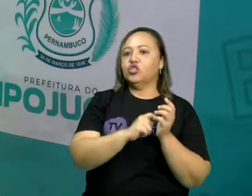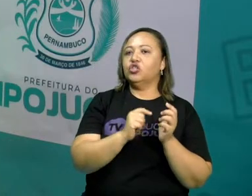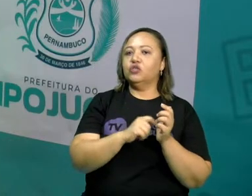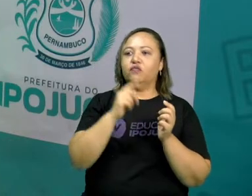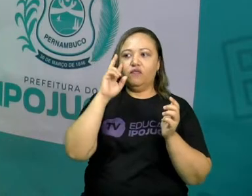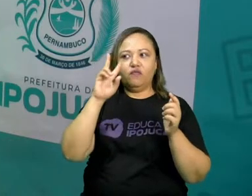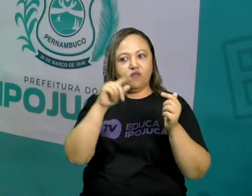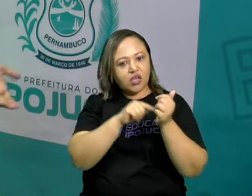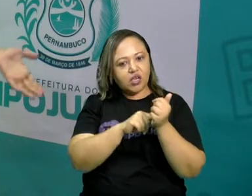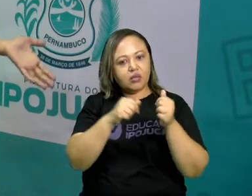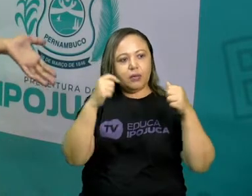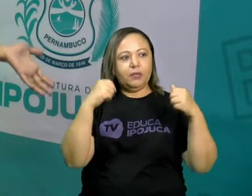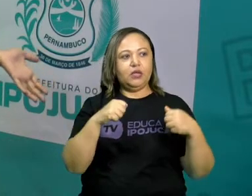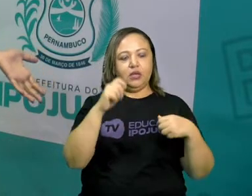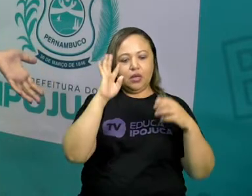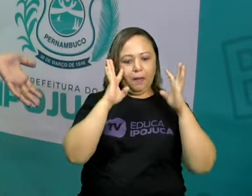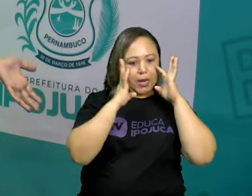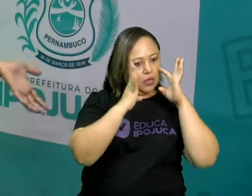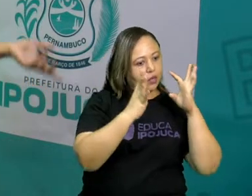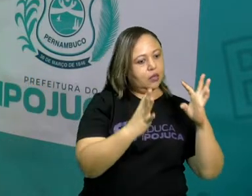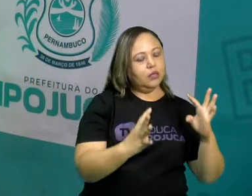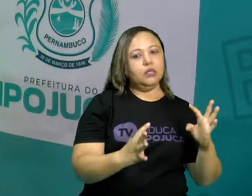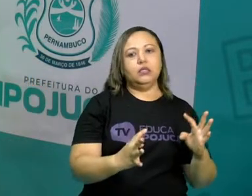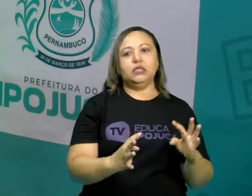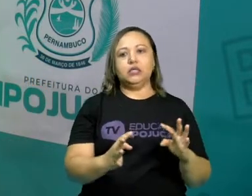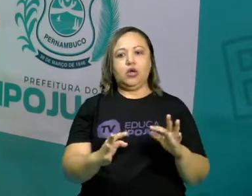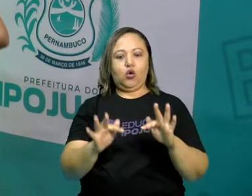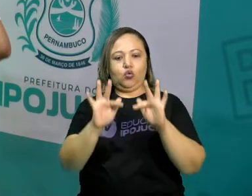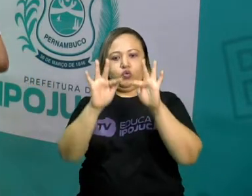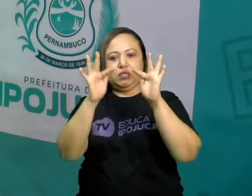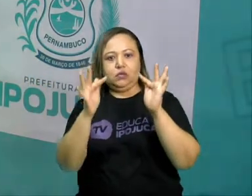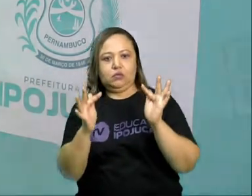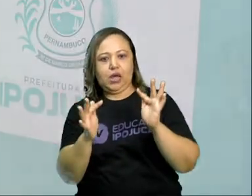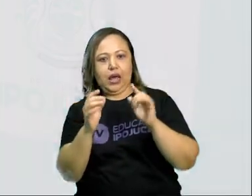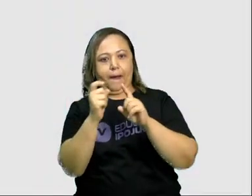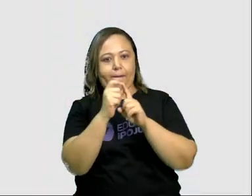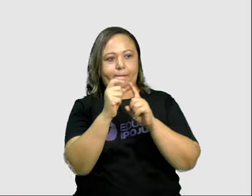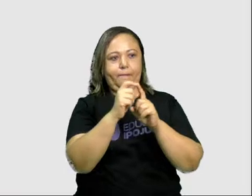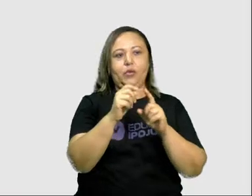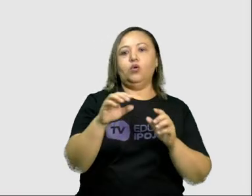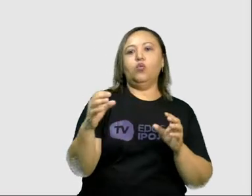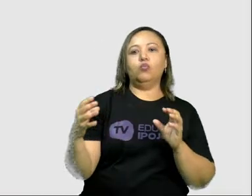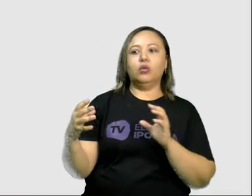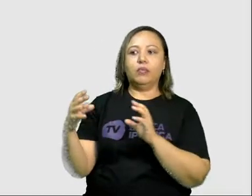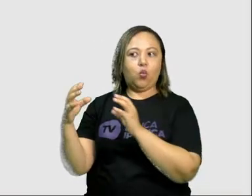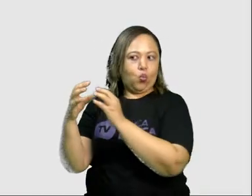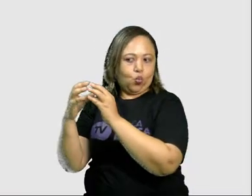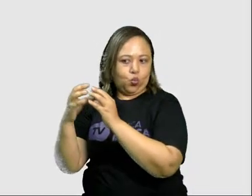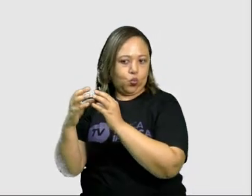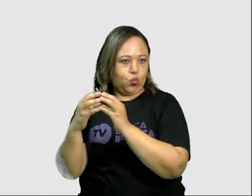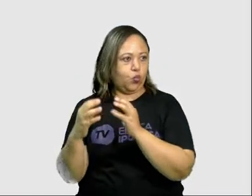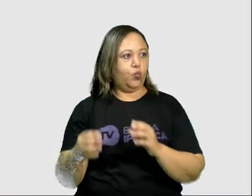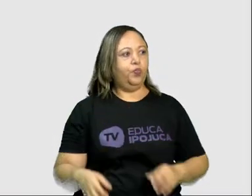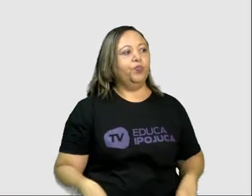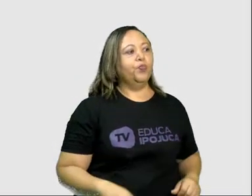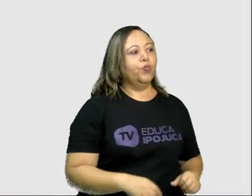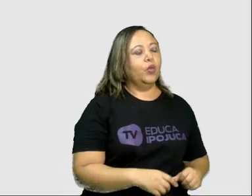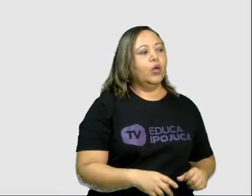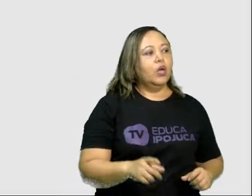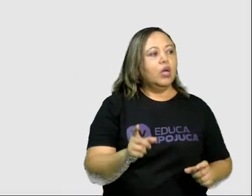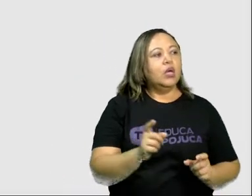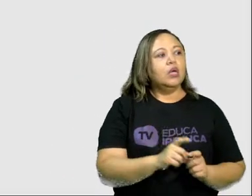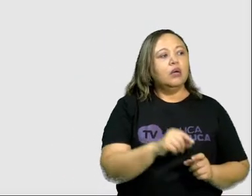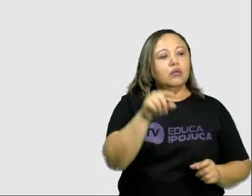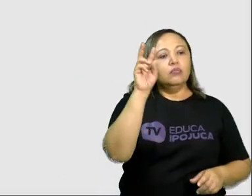e o plural, nas nossas atividades. Observe aqui o nosso quadro aqui. Como identificar a pessoa do